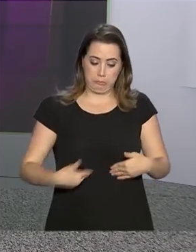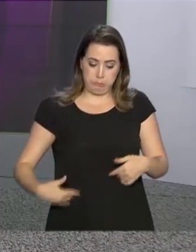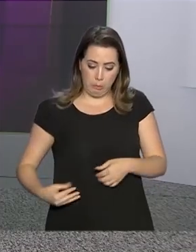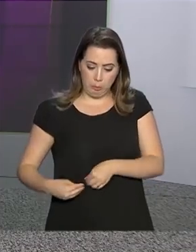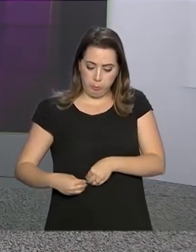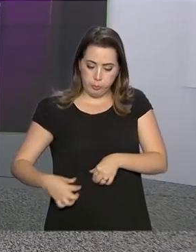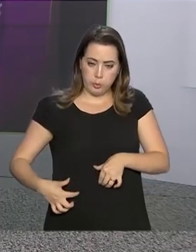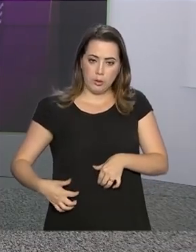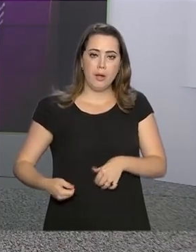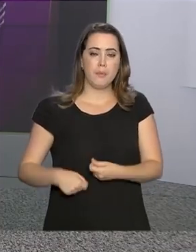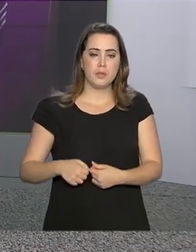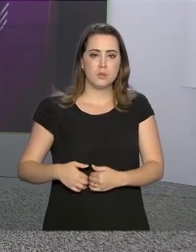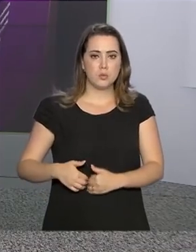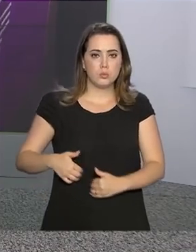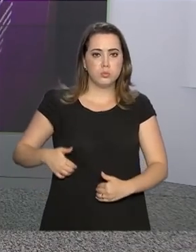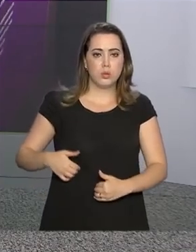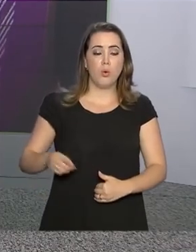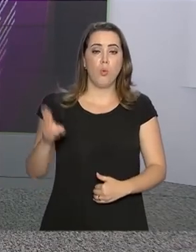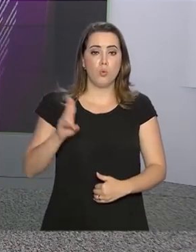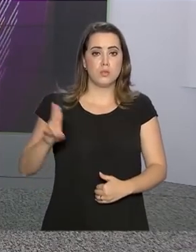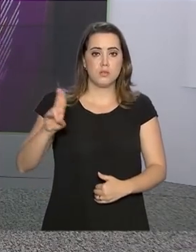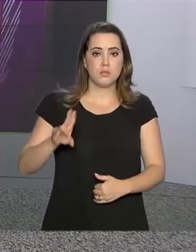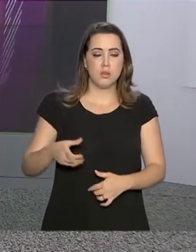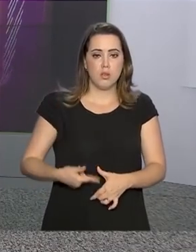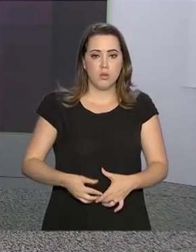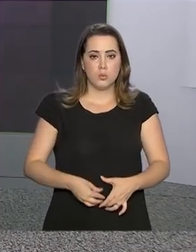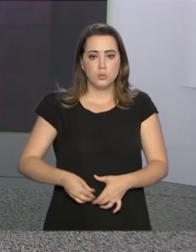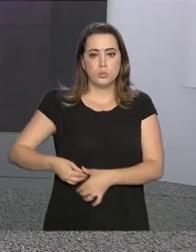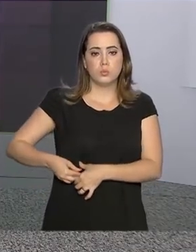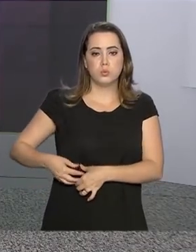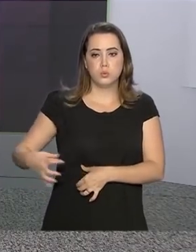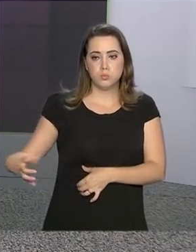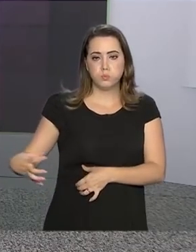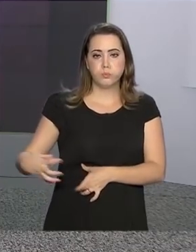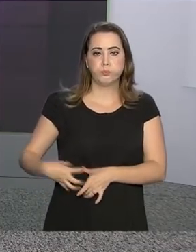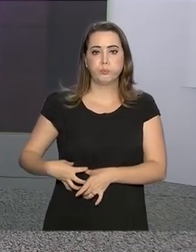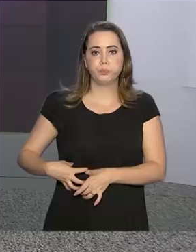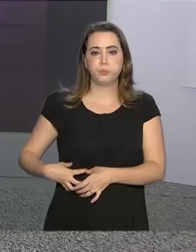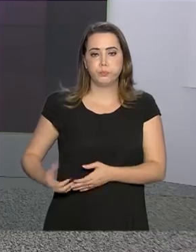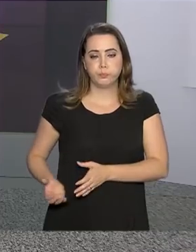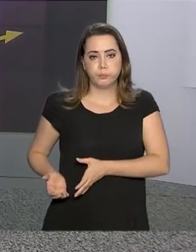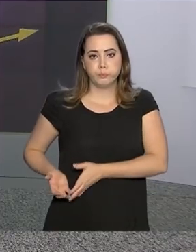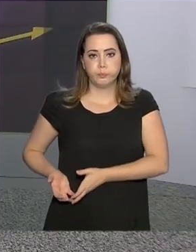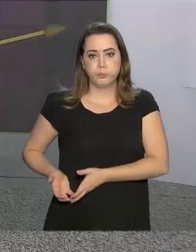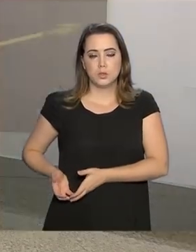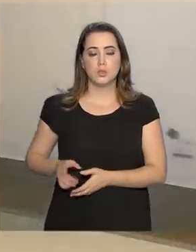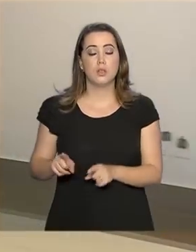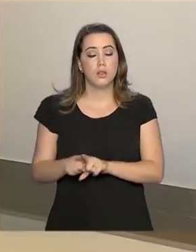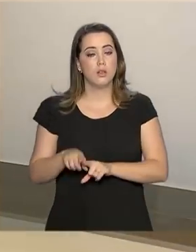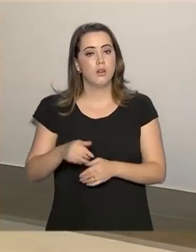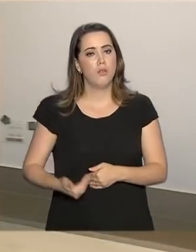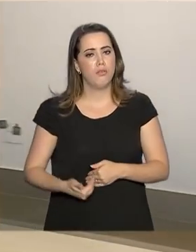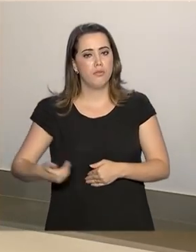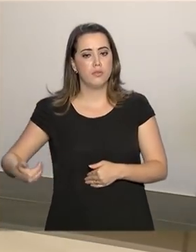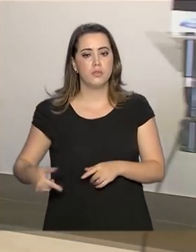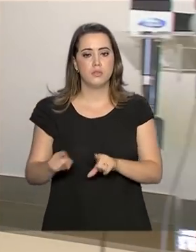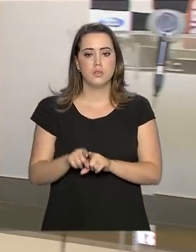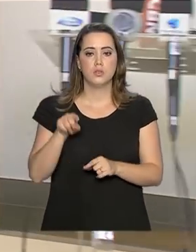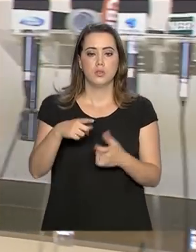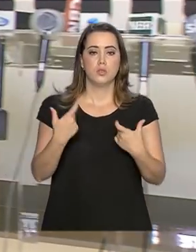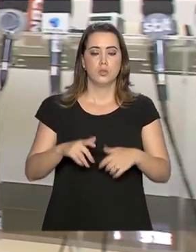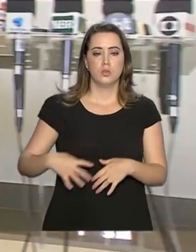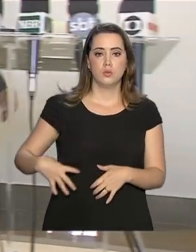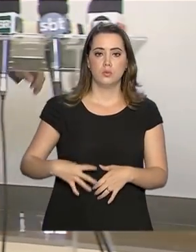na ocasião a realizar uma colostomia, um procedimento que consiste na colocação de uma bolsa fora do corpo na